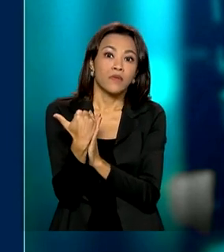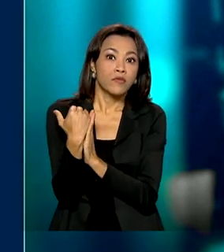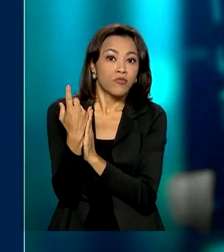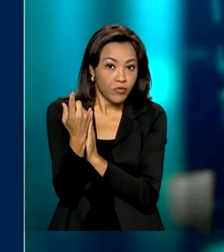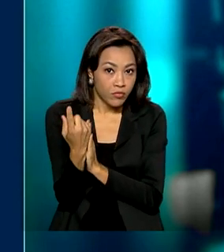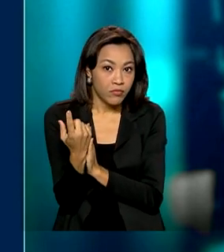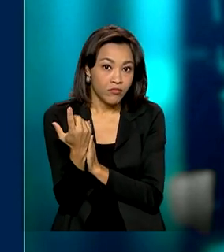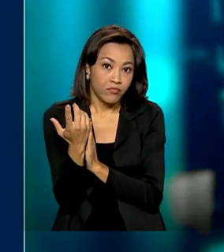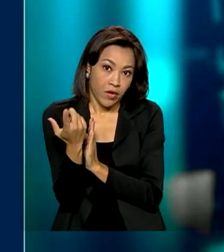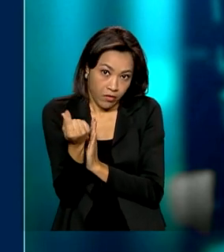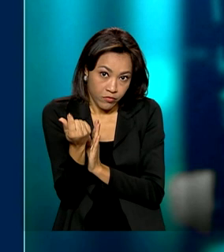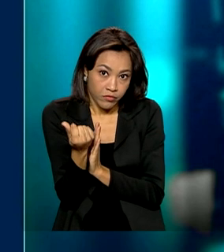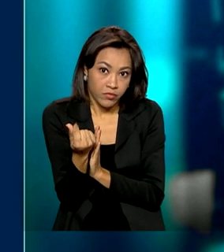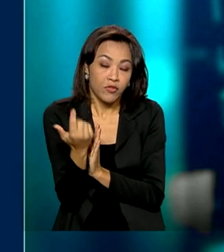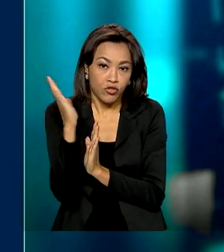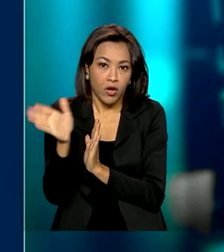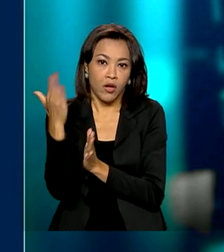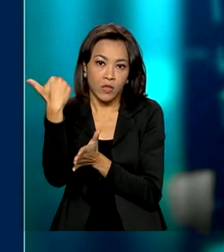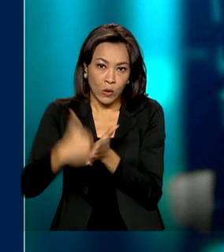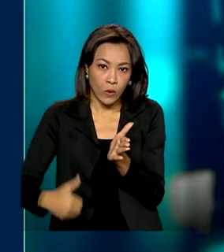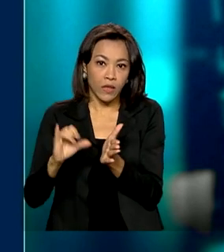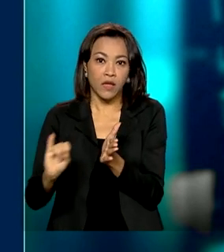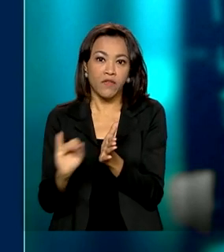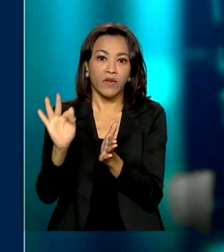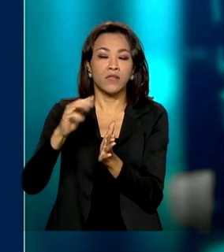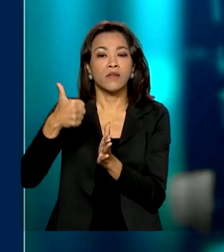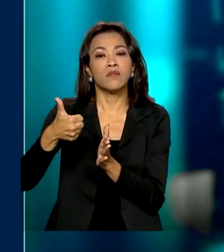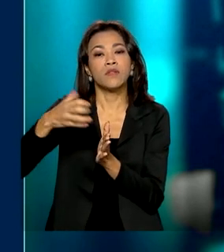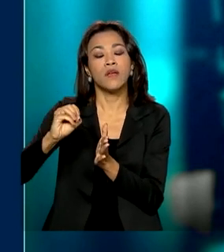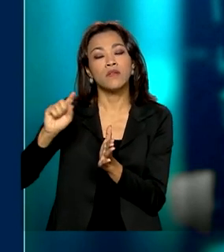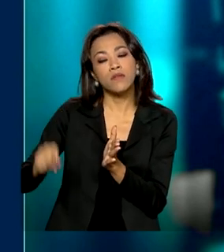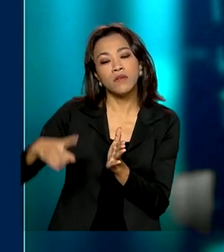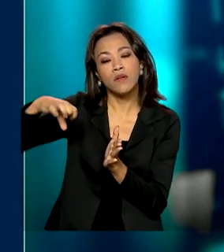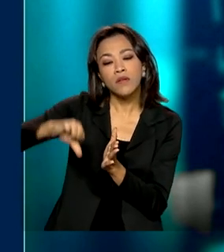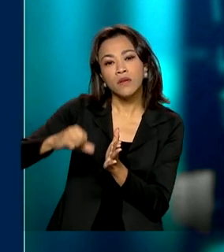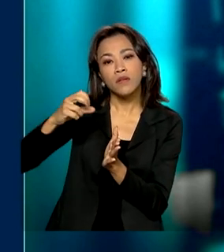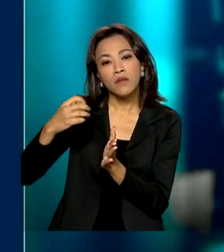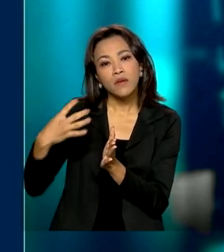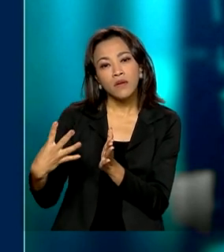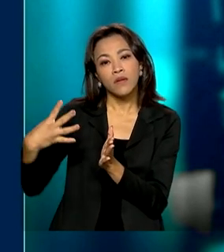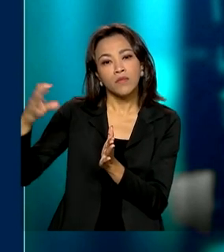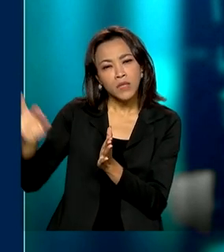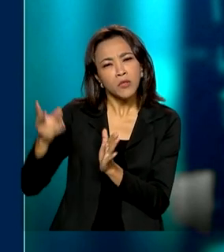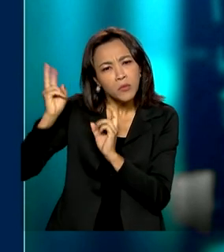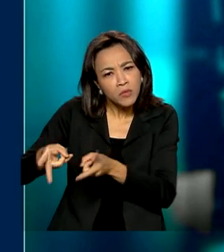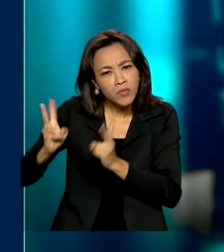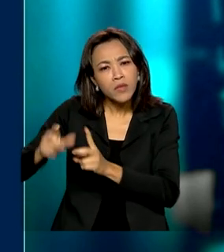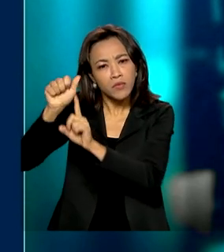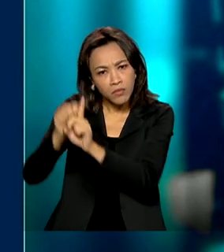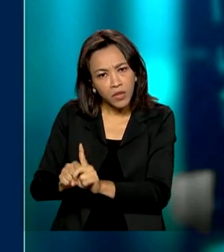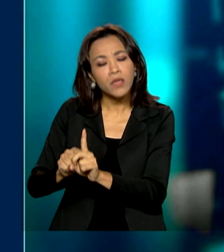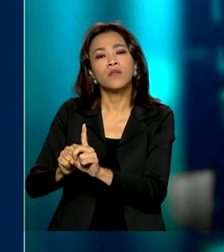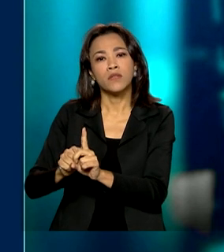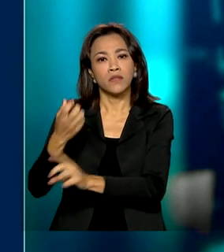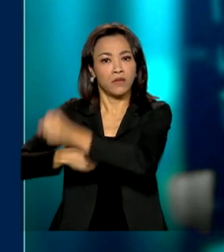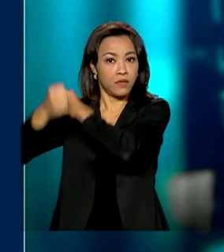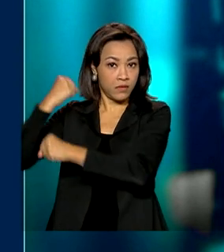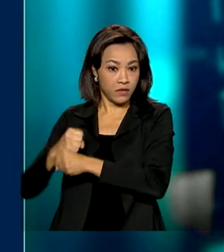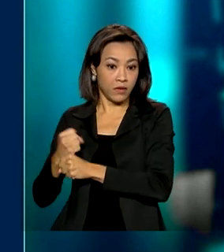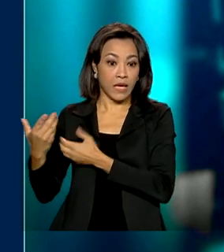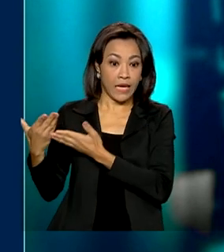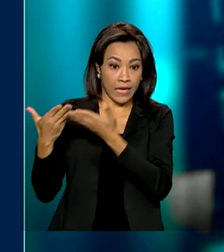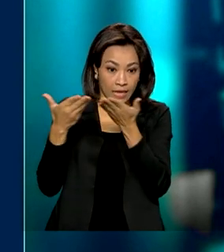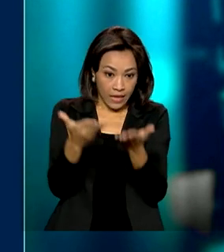reais, ou seja, já descontada a inflação do período, de 10,94% em relação ao mesmo mês de 2021. Esse resultado